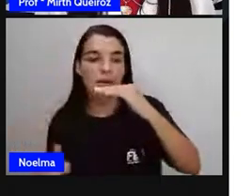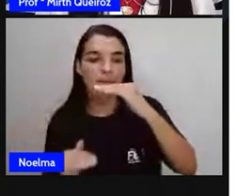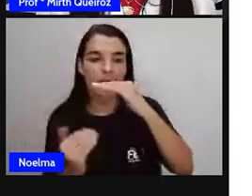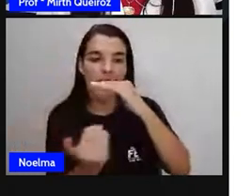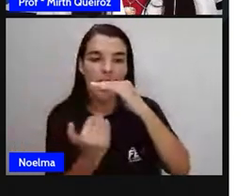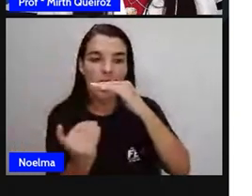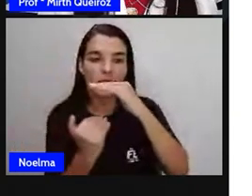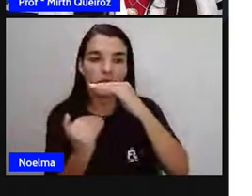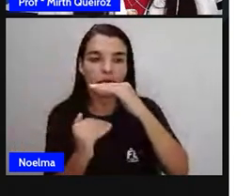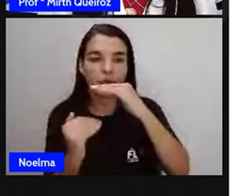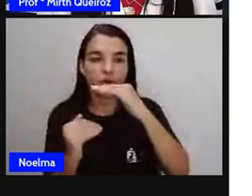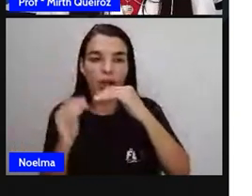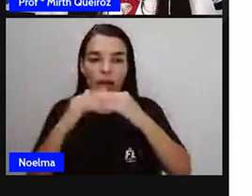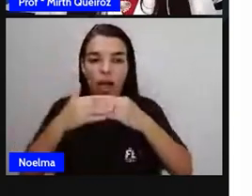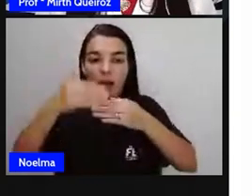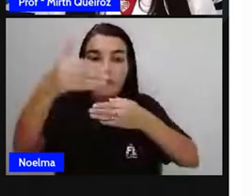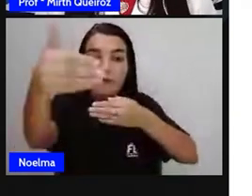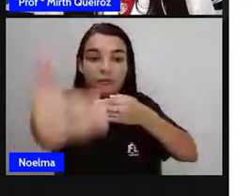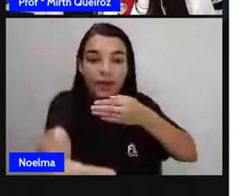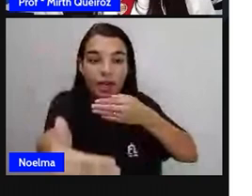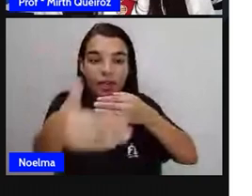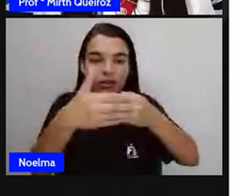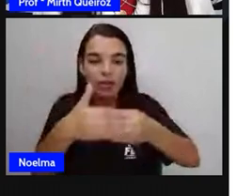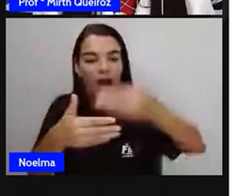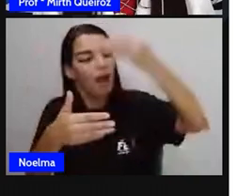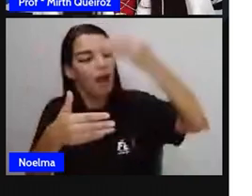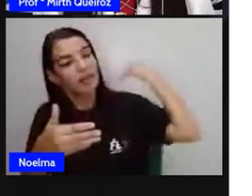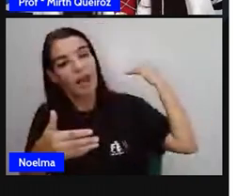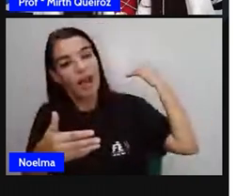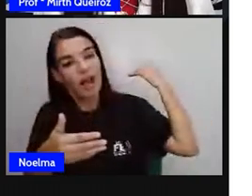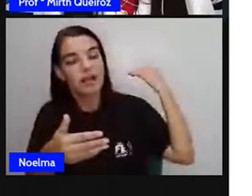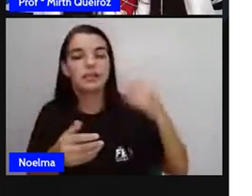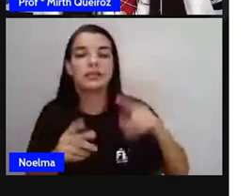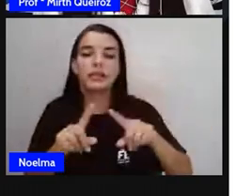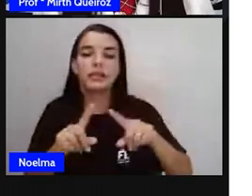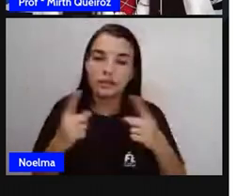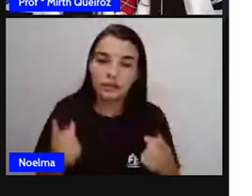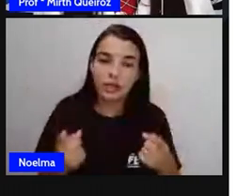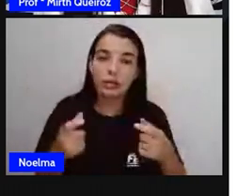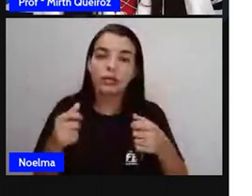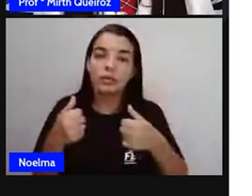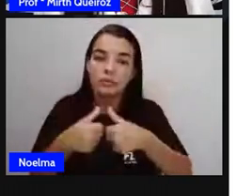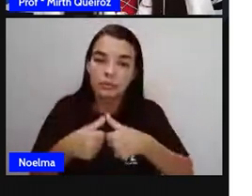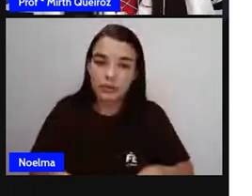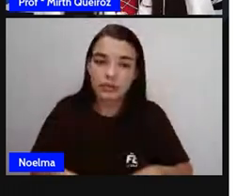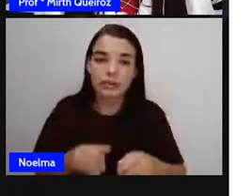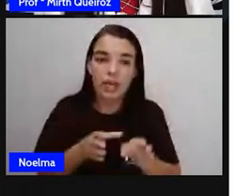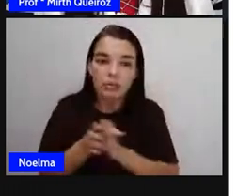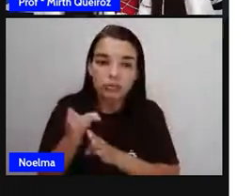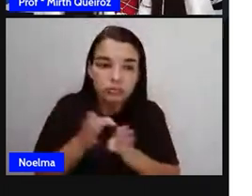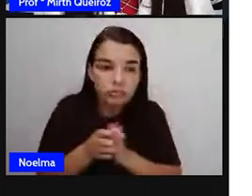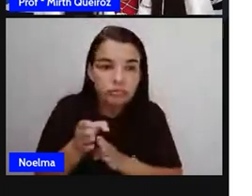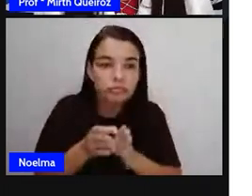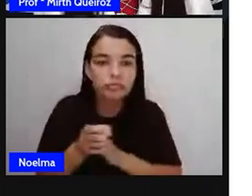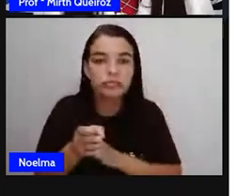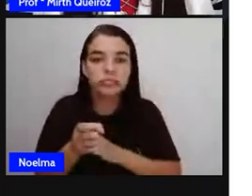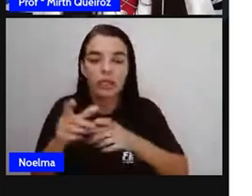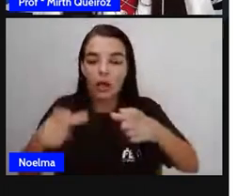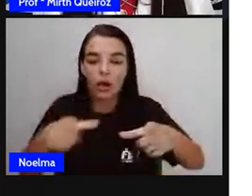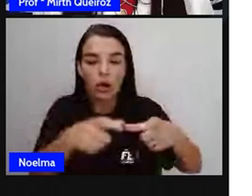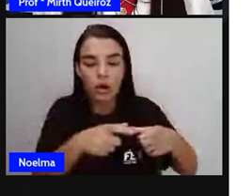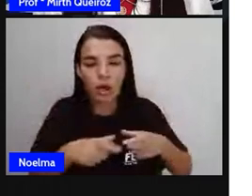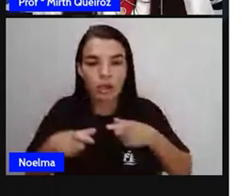em frente, atrás. Tudo isso aí são conceitos que a gente utiliza para localização espacial.